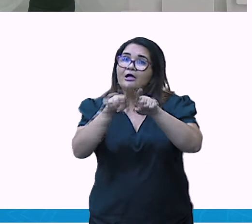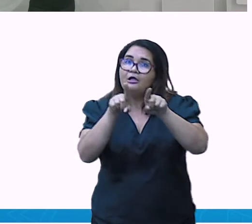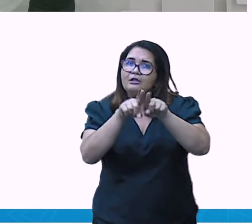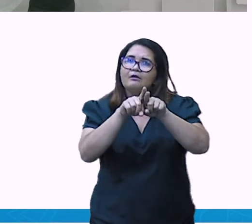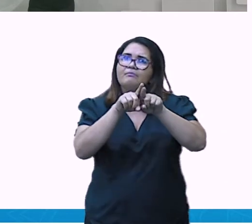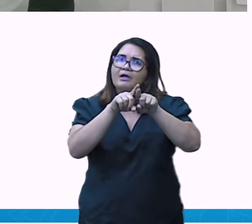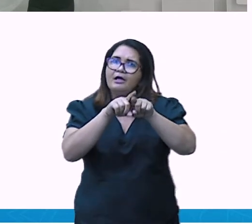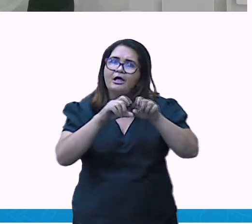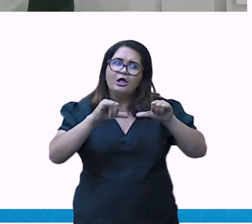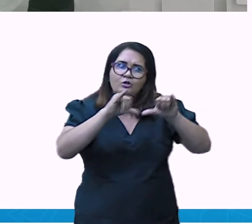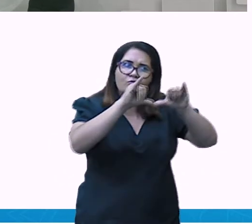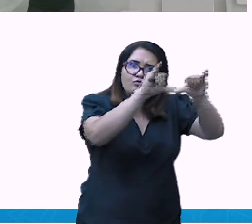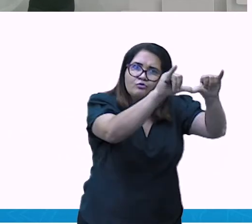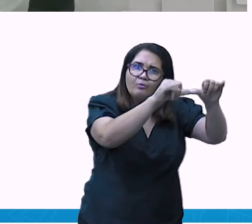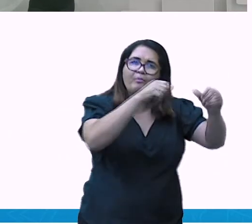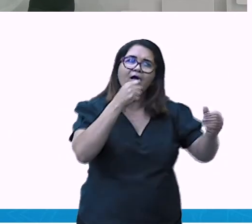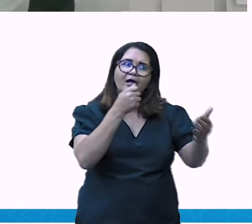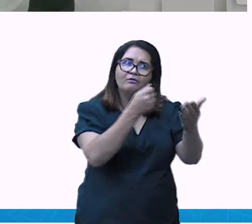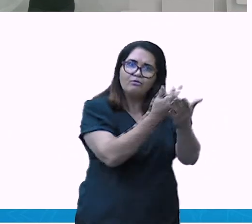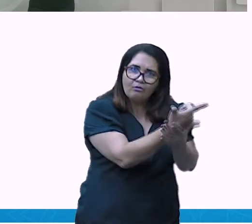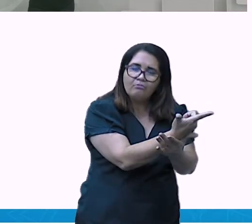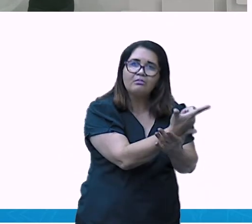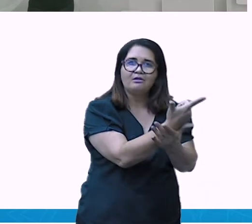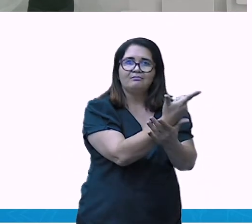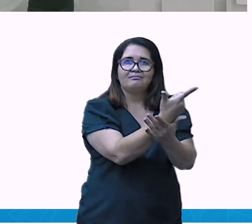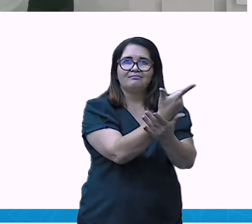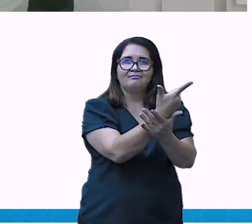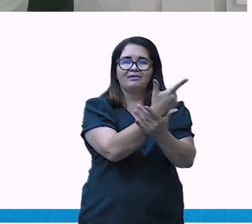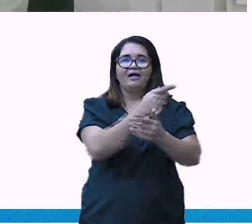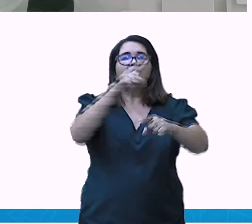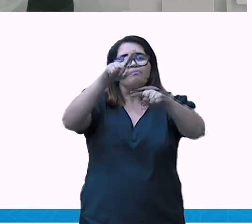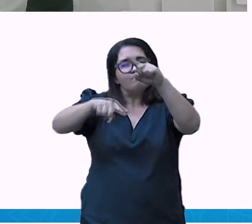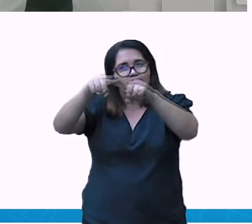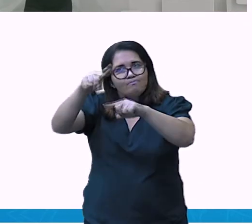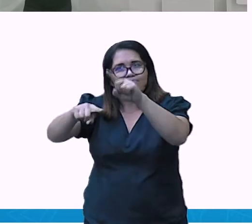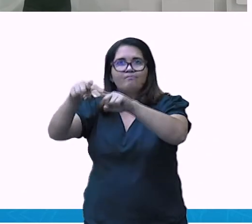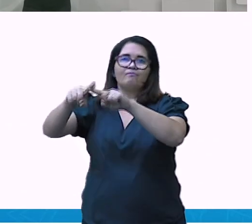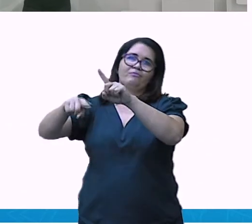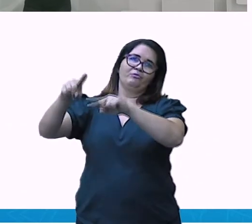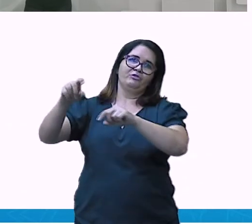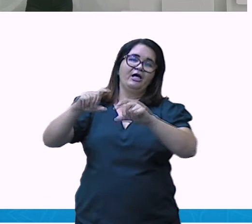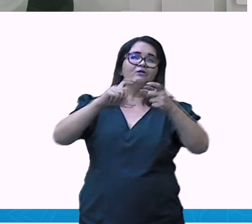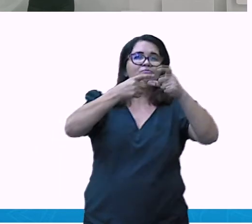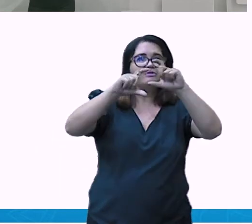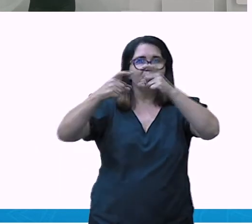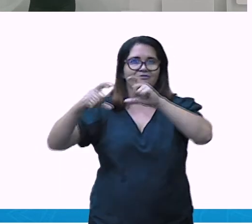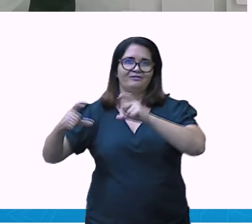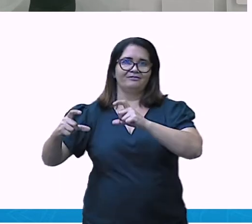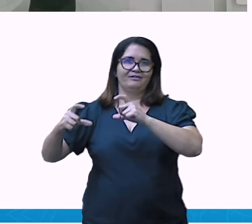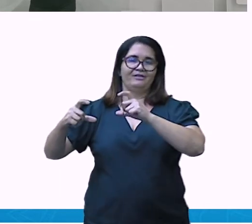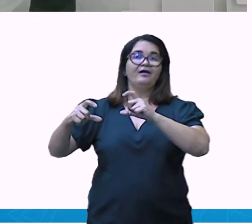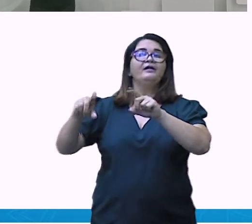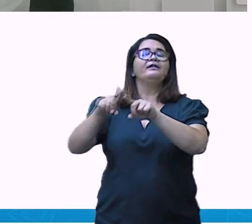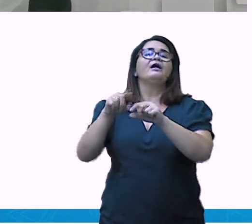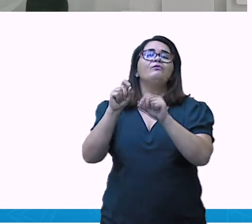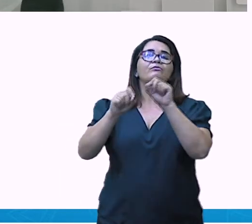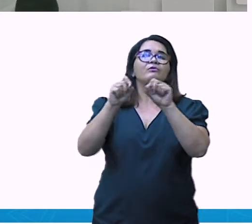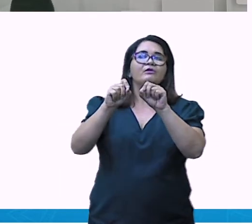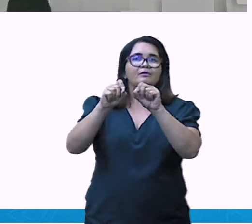produto pra dois usos. Então, sempre o que nos leva ao reduzir.